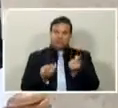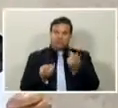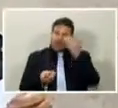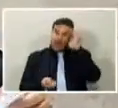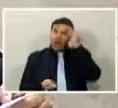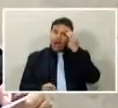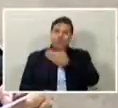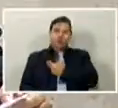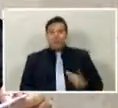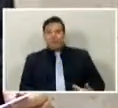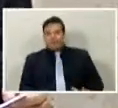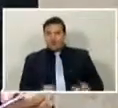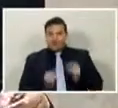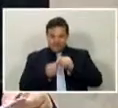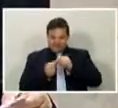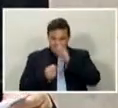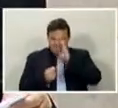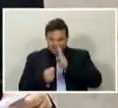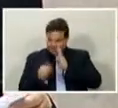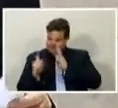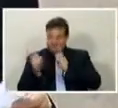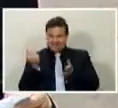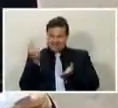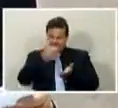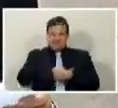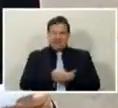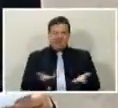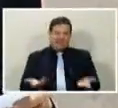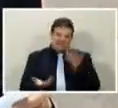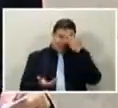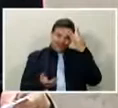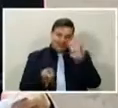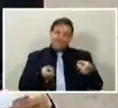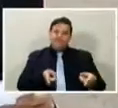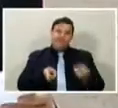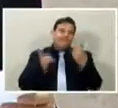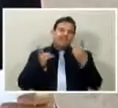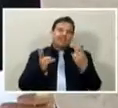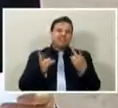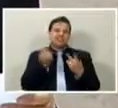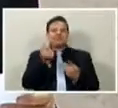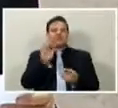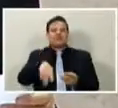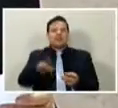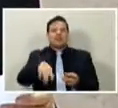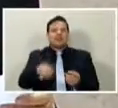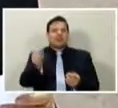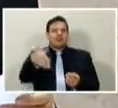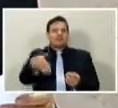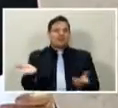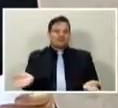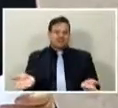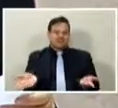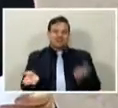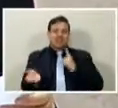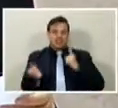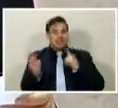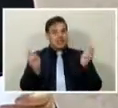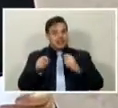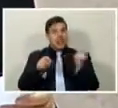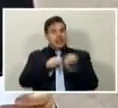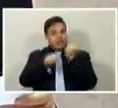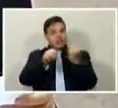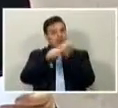não deve estar fazendo isso sem ganhar nada. Imagino. Ninguém vende patrimônio a preço de banana e ainda com potencial construtivo muito